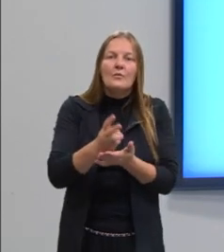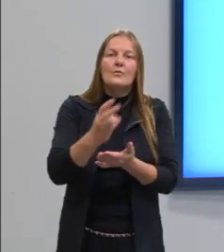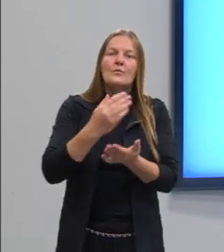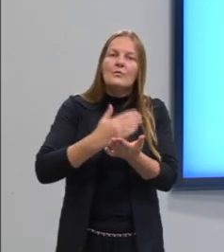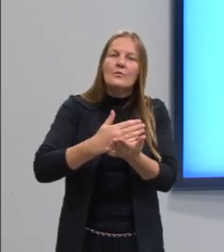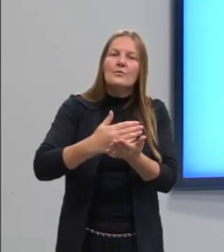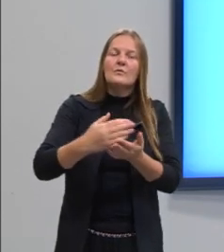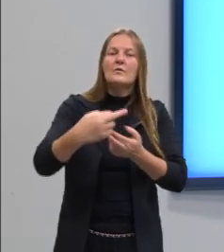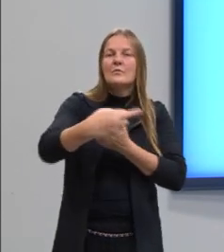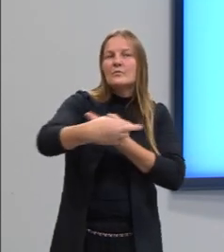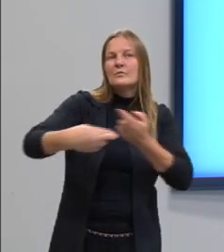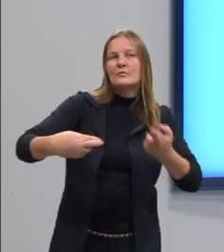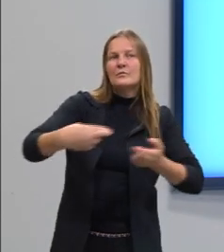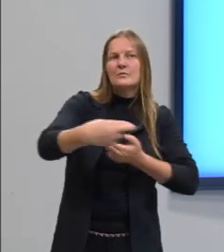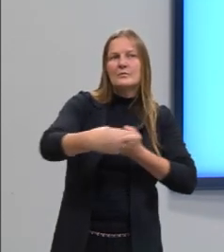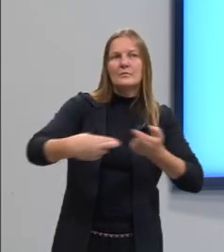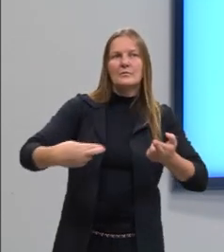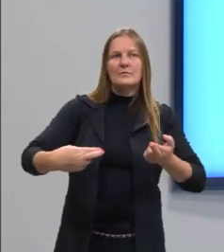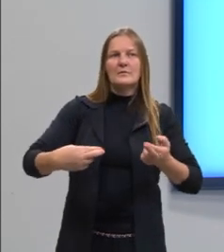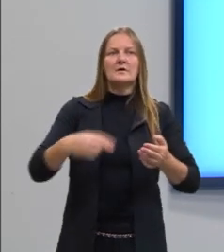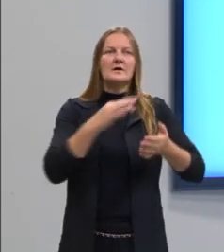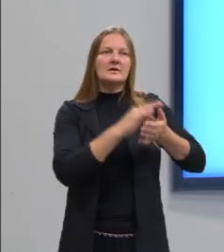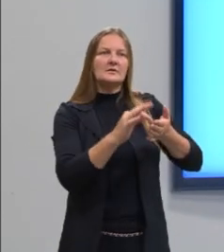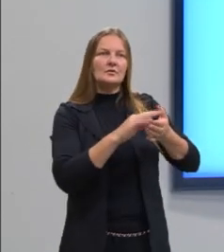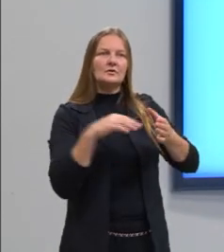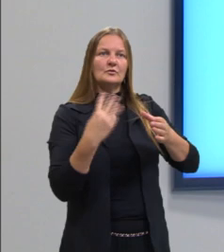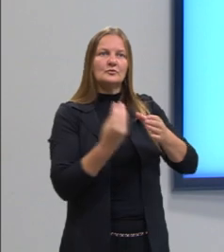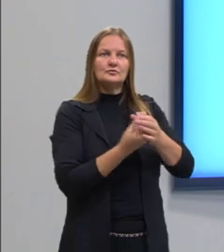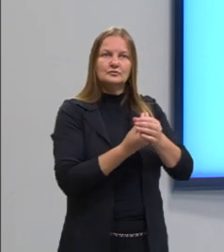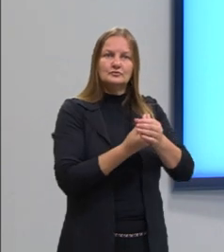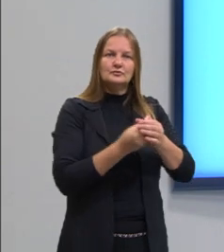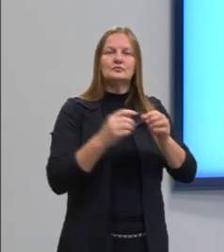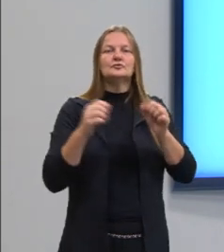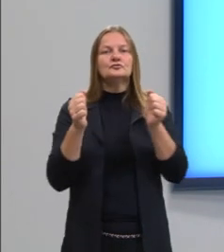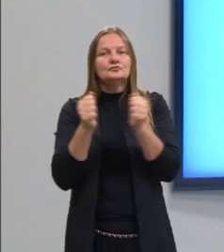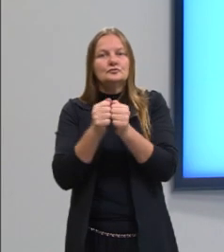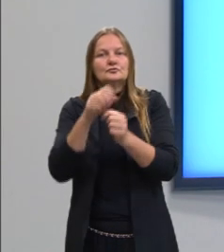algumas relações, então, de teoria dos conjuntos com a nossa sociedade.